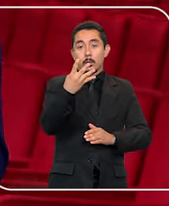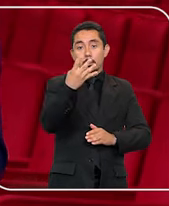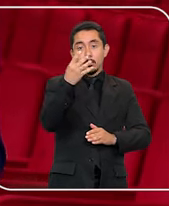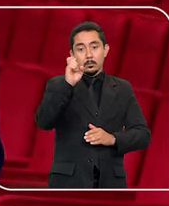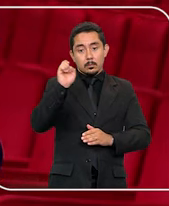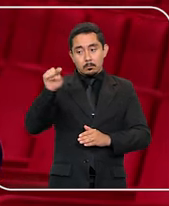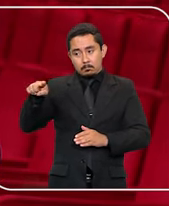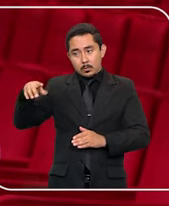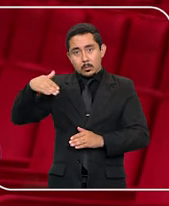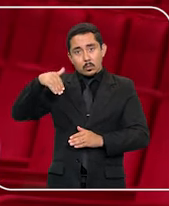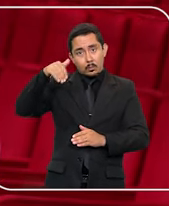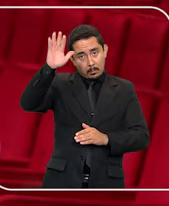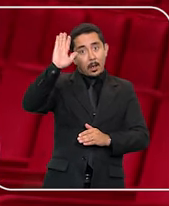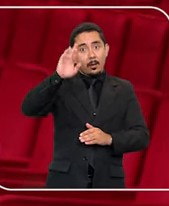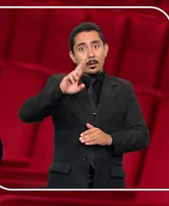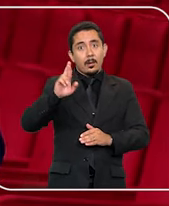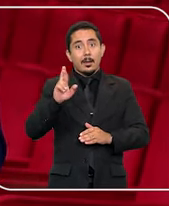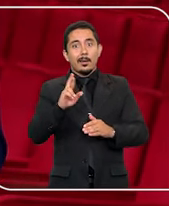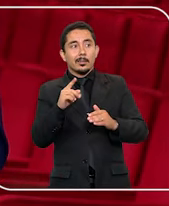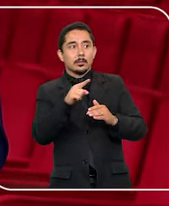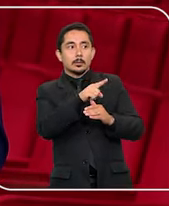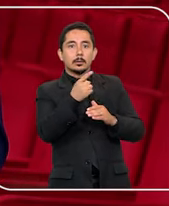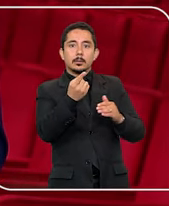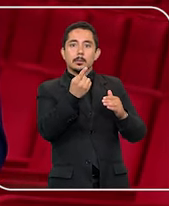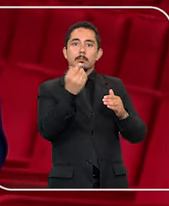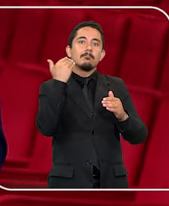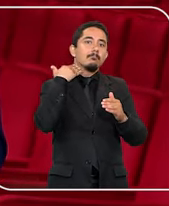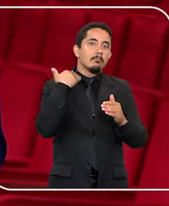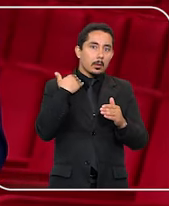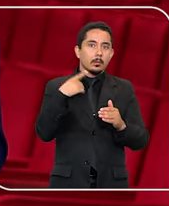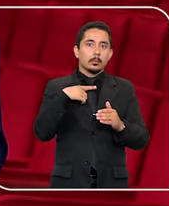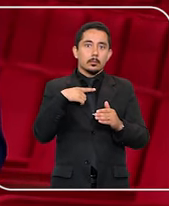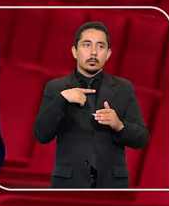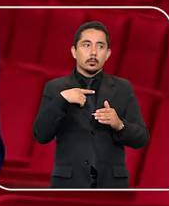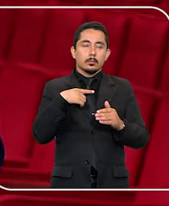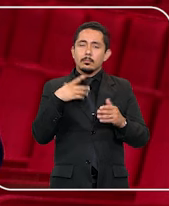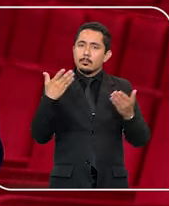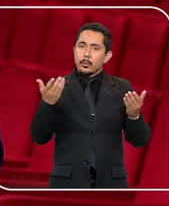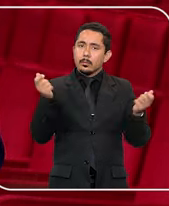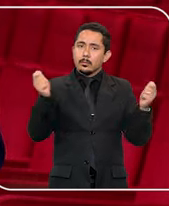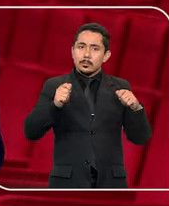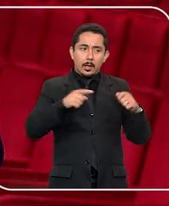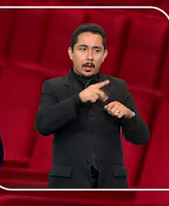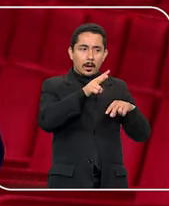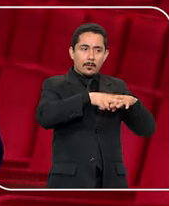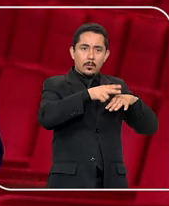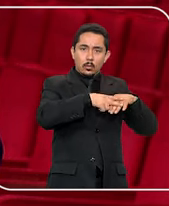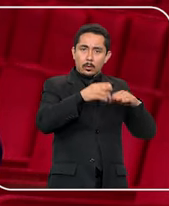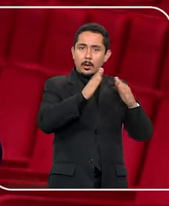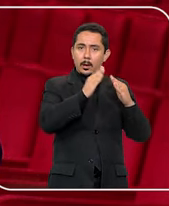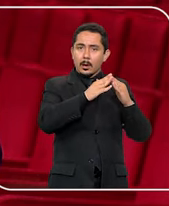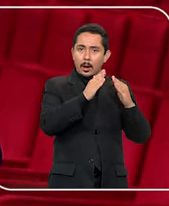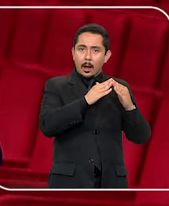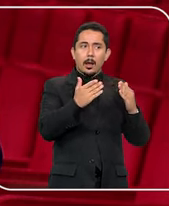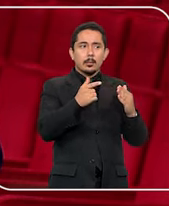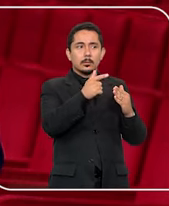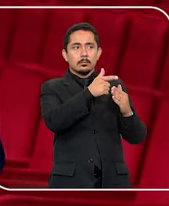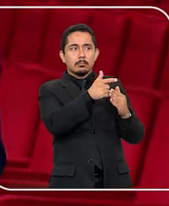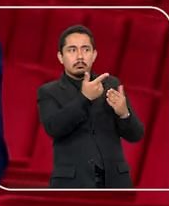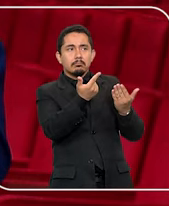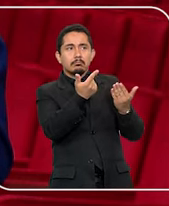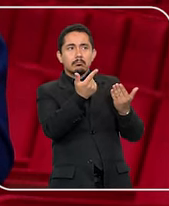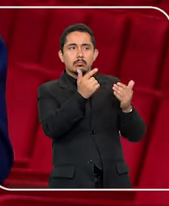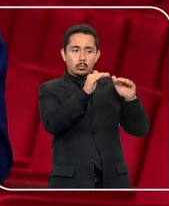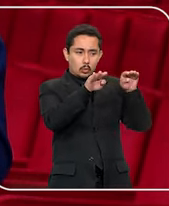mais de R$ 400 mil em conta bancária. Segundo os herdeiros, isso permitiria à viúva morar em um imóvel de